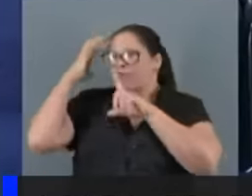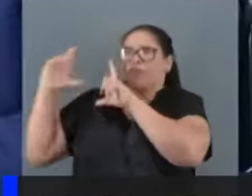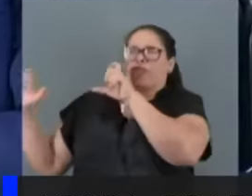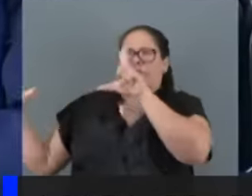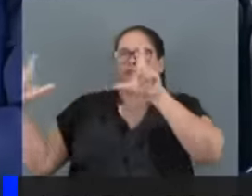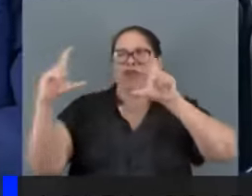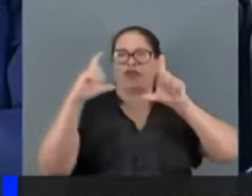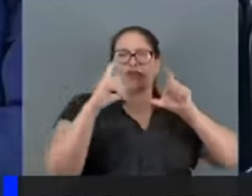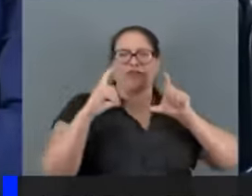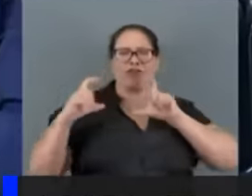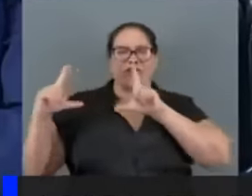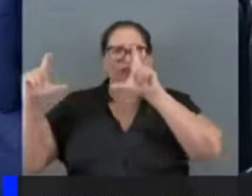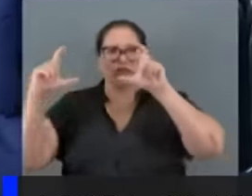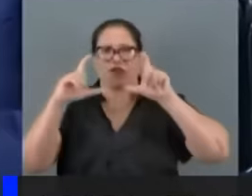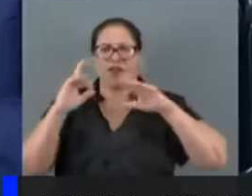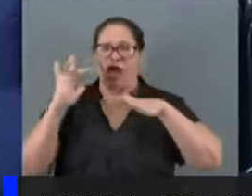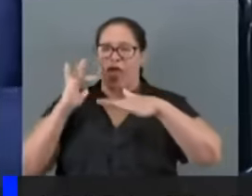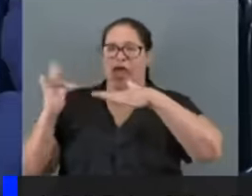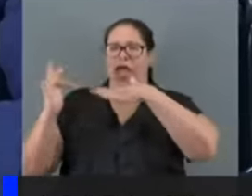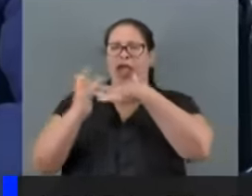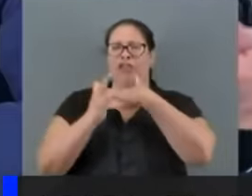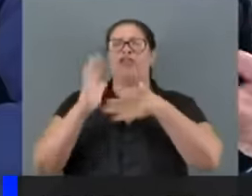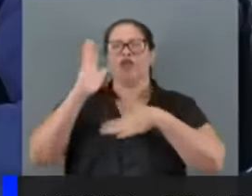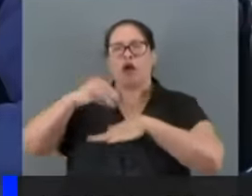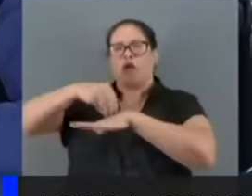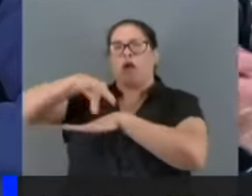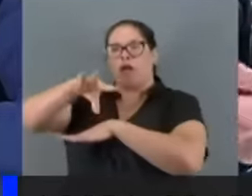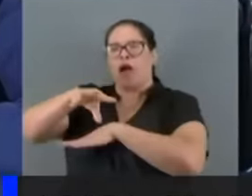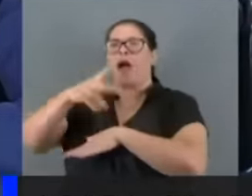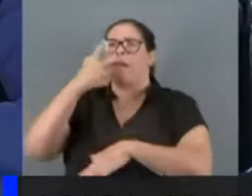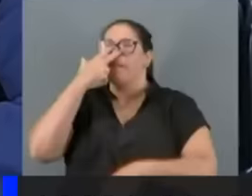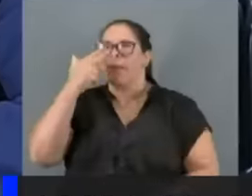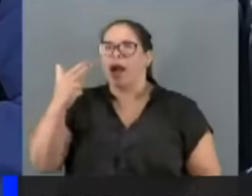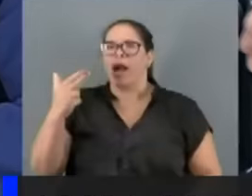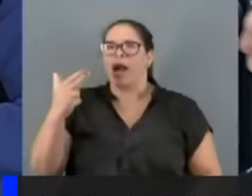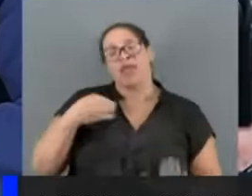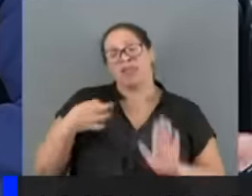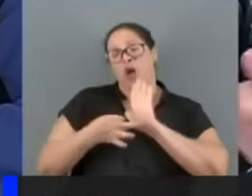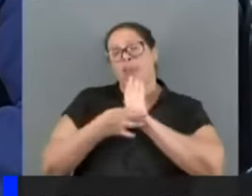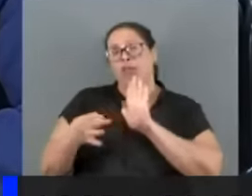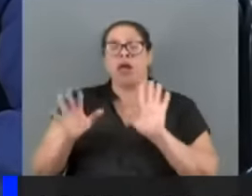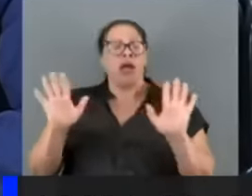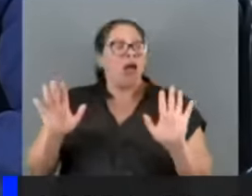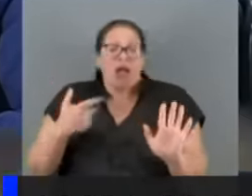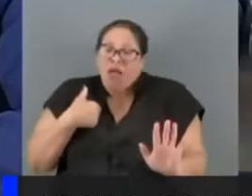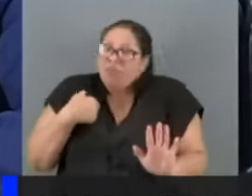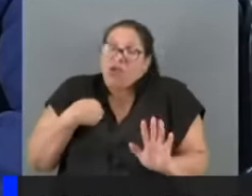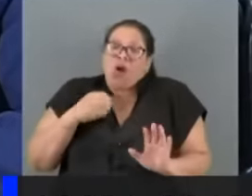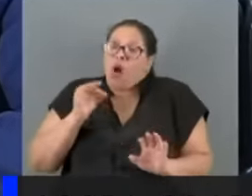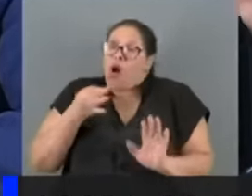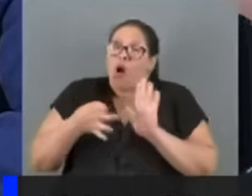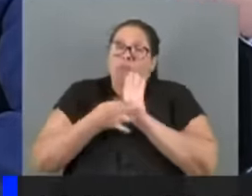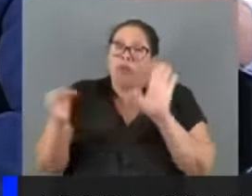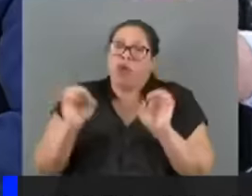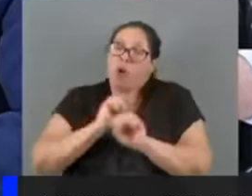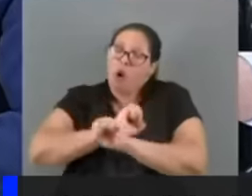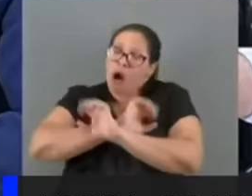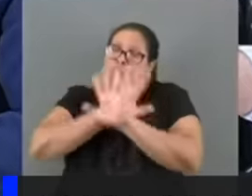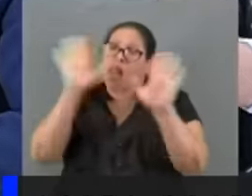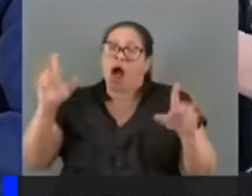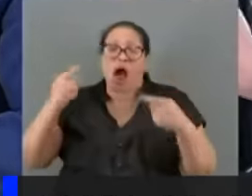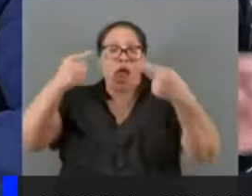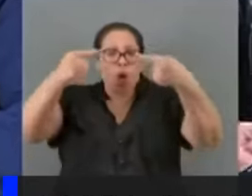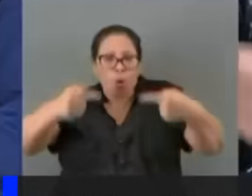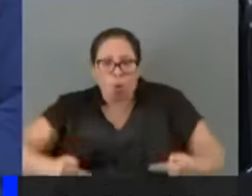já está viralizando, como se isso representasse a minha posição. Eu sempre deixei muito claro que eu tenho diferenças